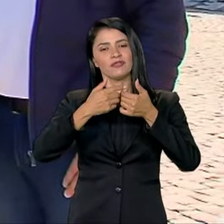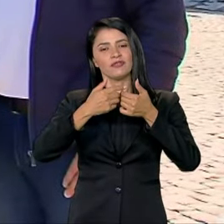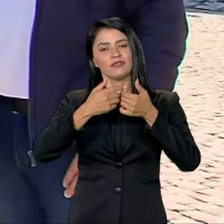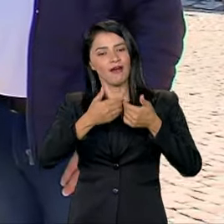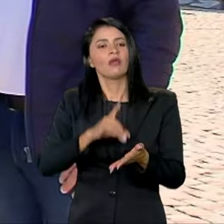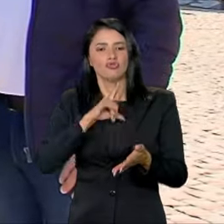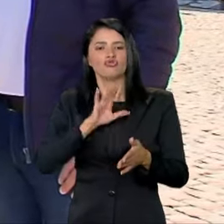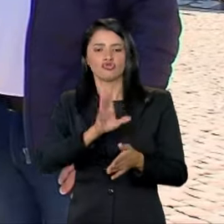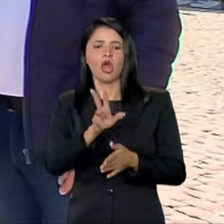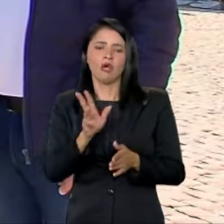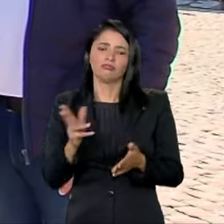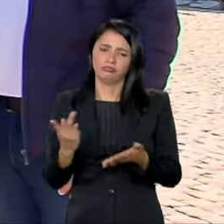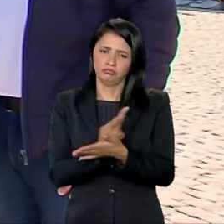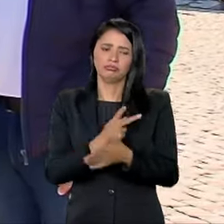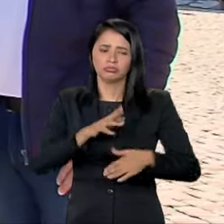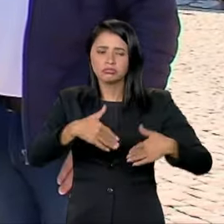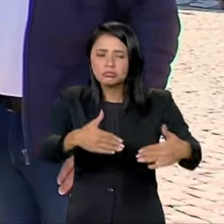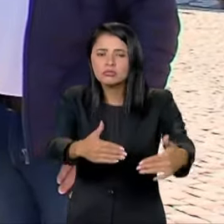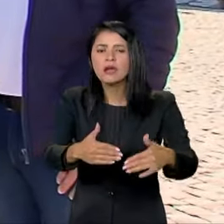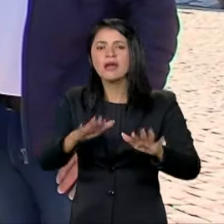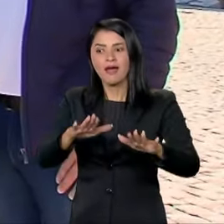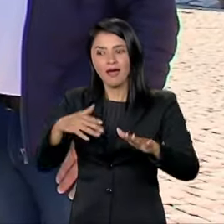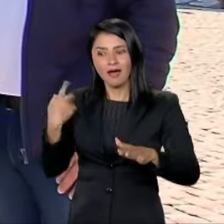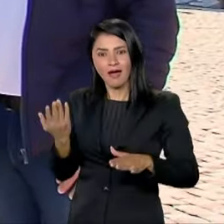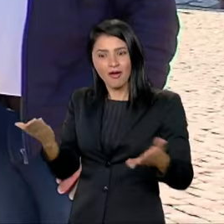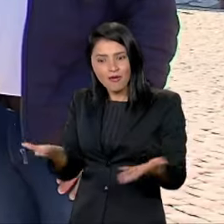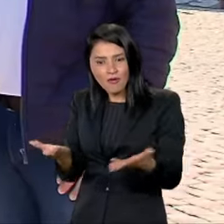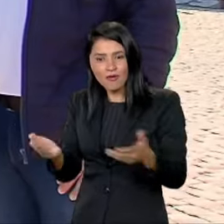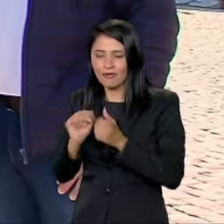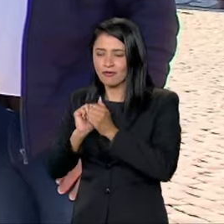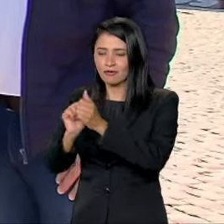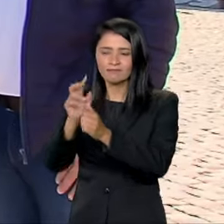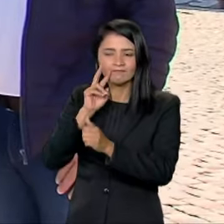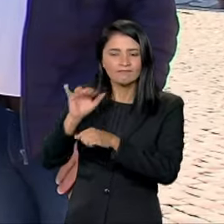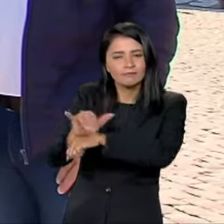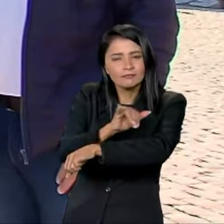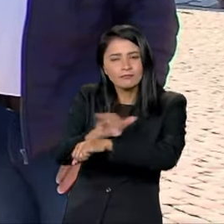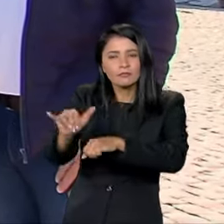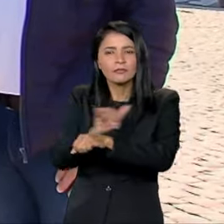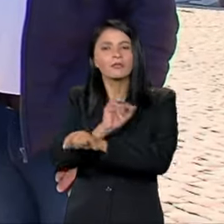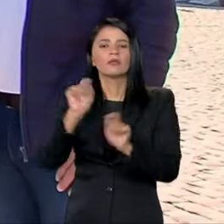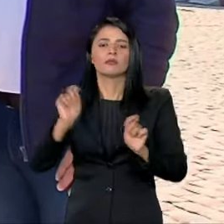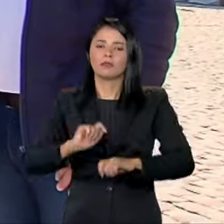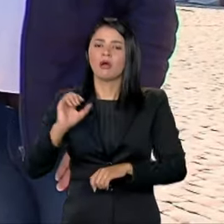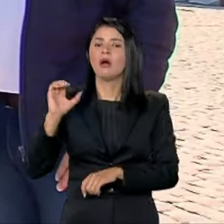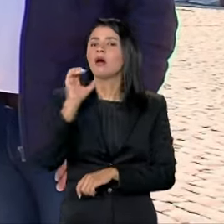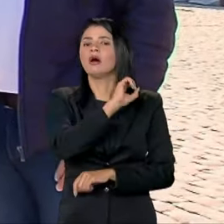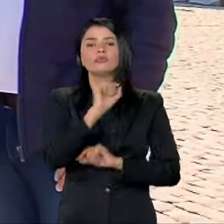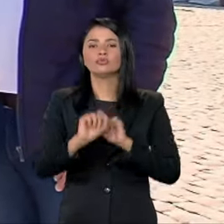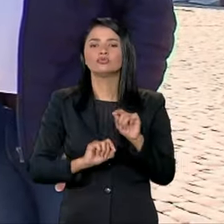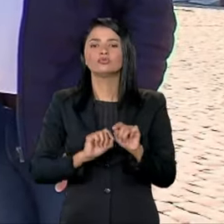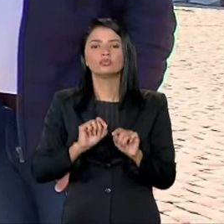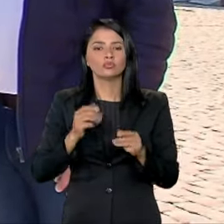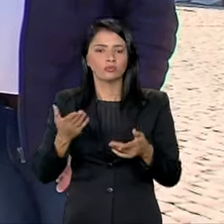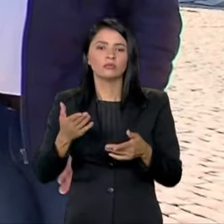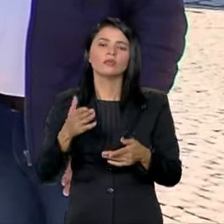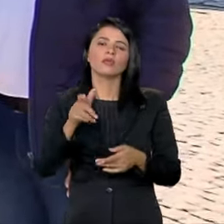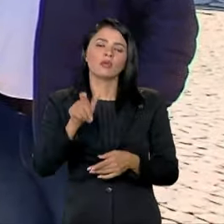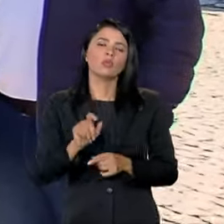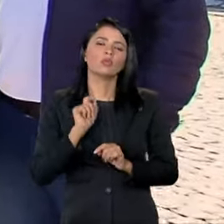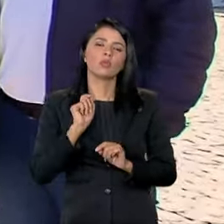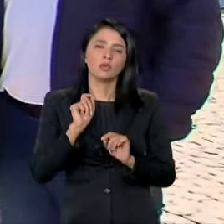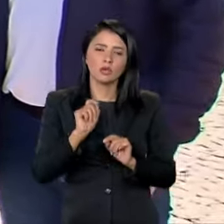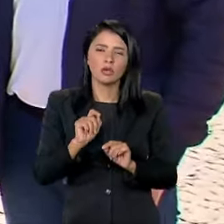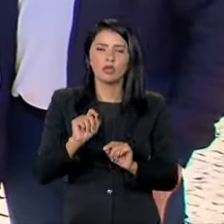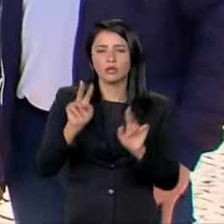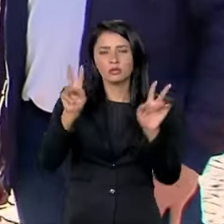E nós estamos agora, procurando encontrar mecanismos que possam acelerar, especialmente, prefeito, a